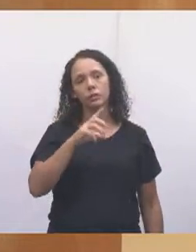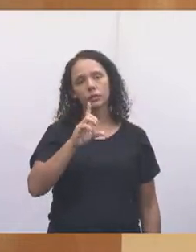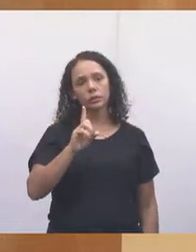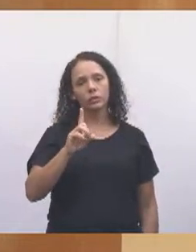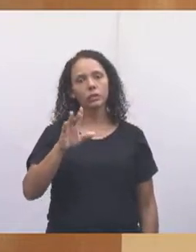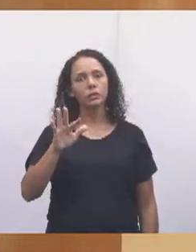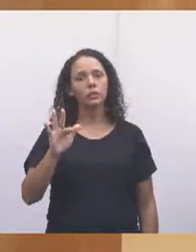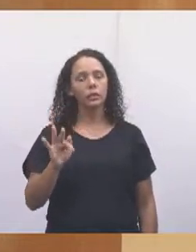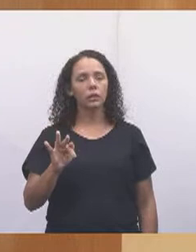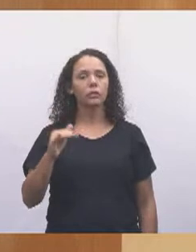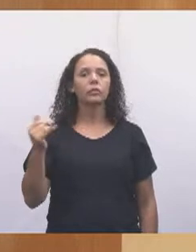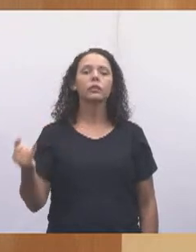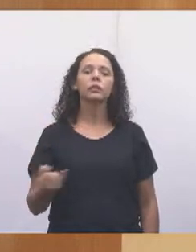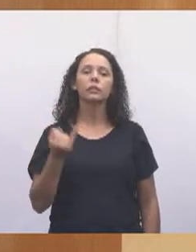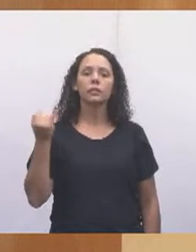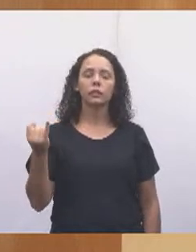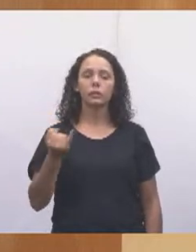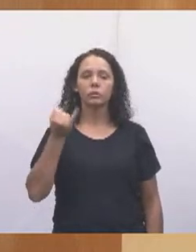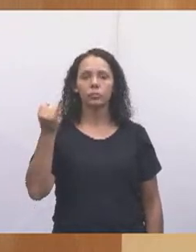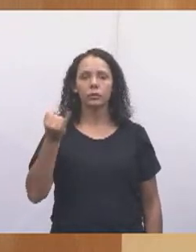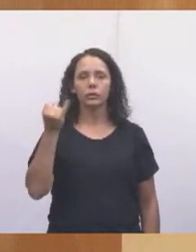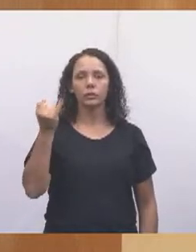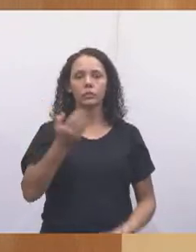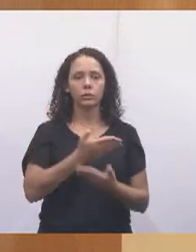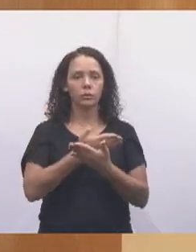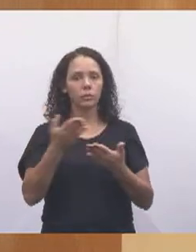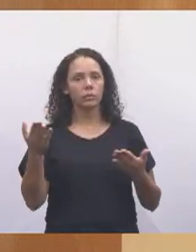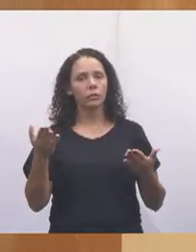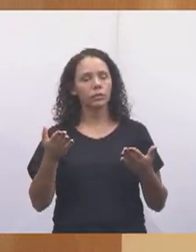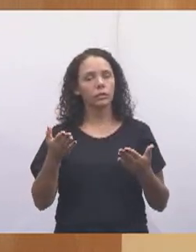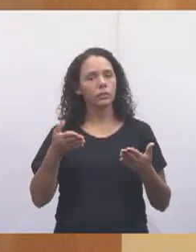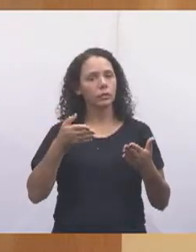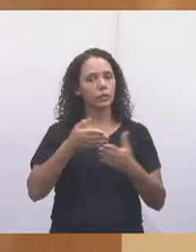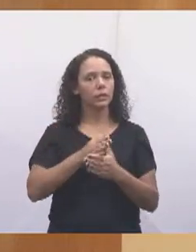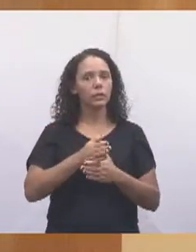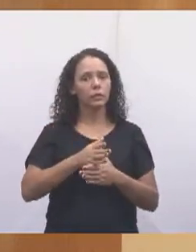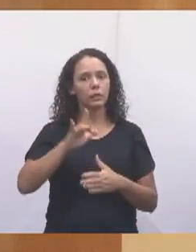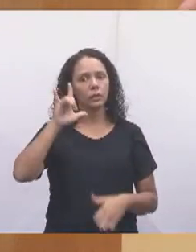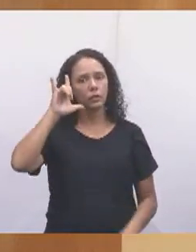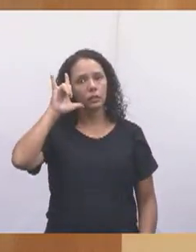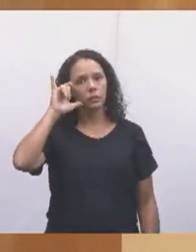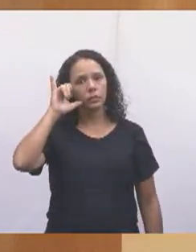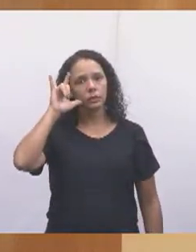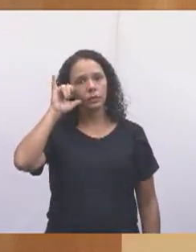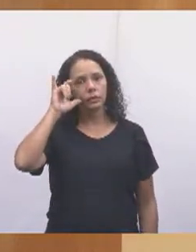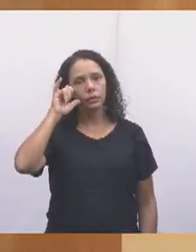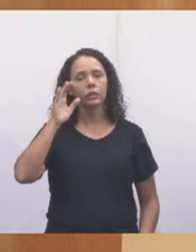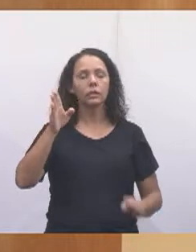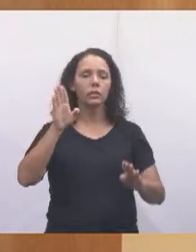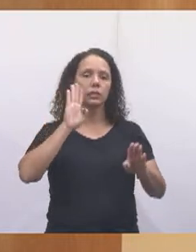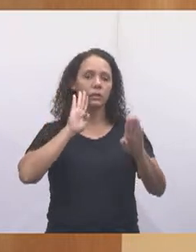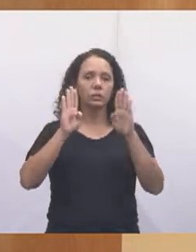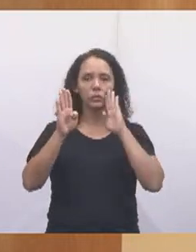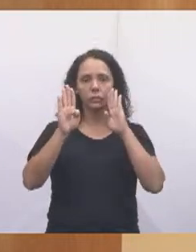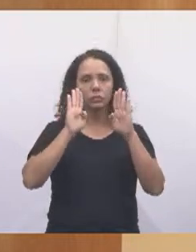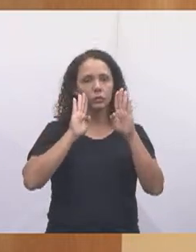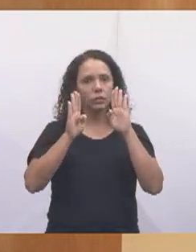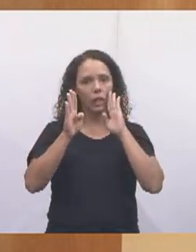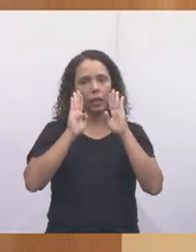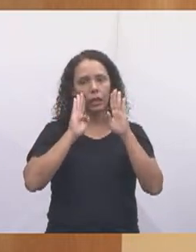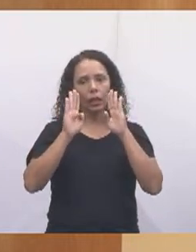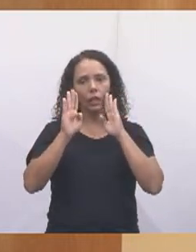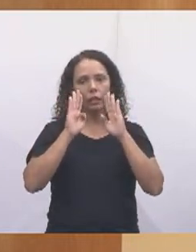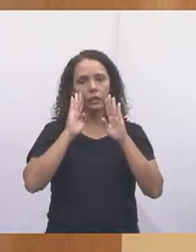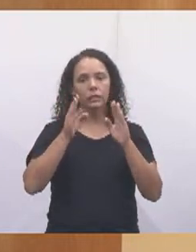é um PDF muito importante para você entrar no Instagram direto, entrar no Facebook direto, entrar no